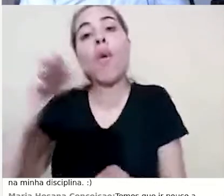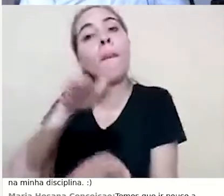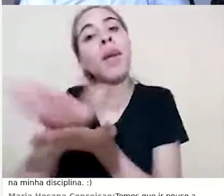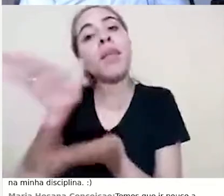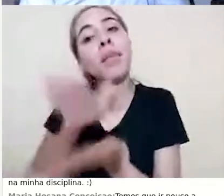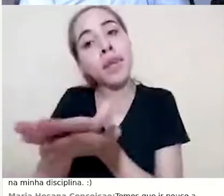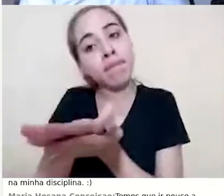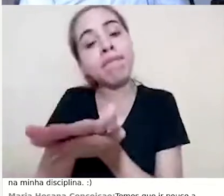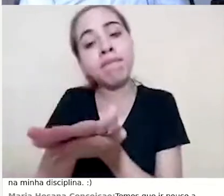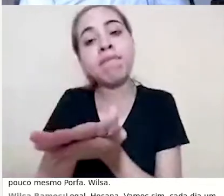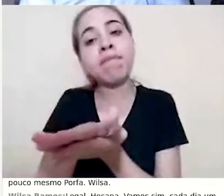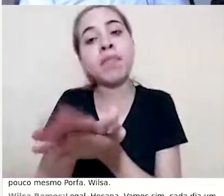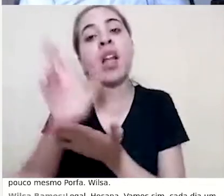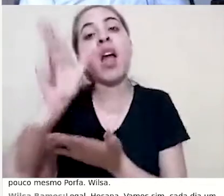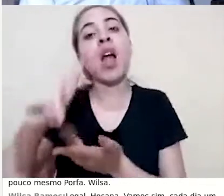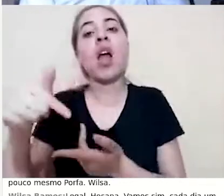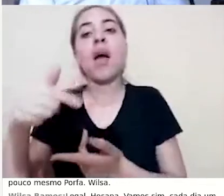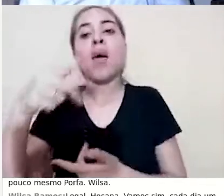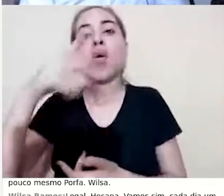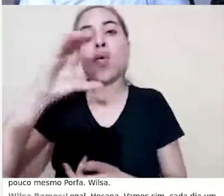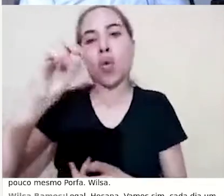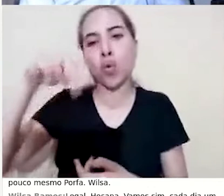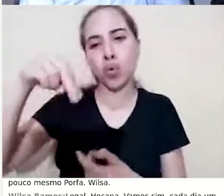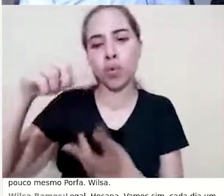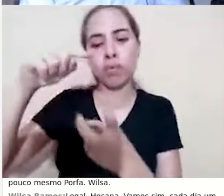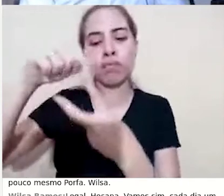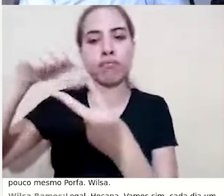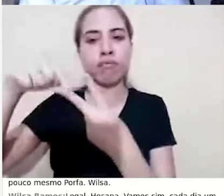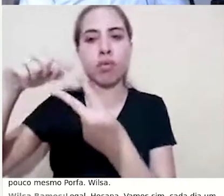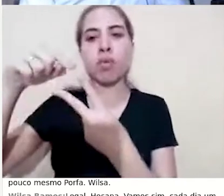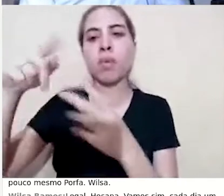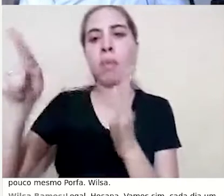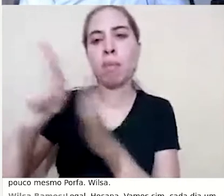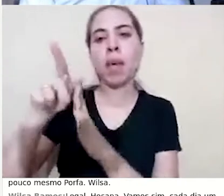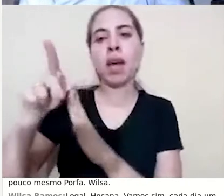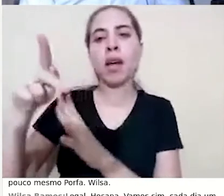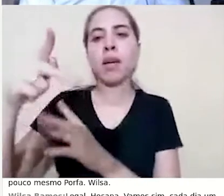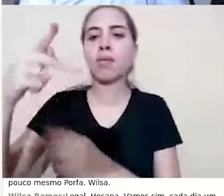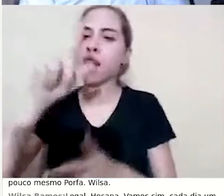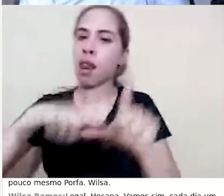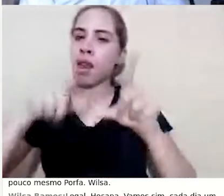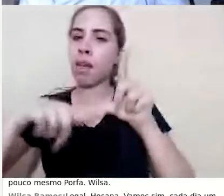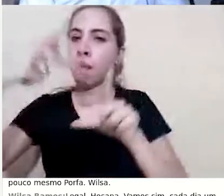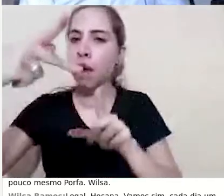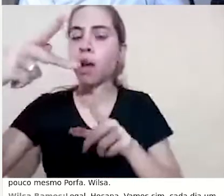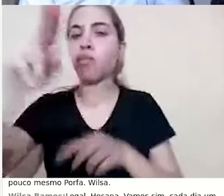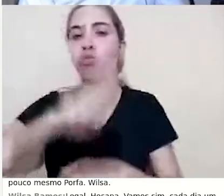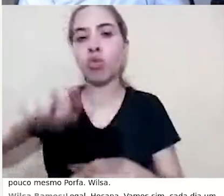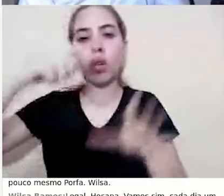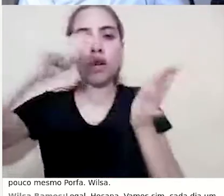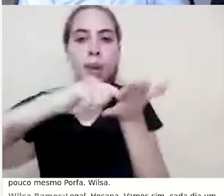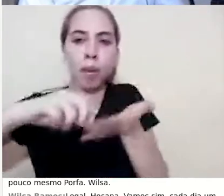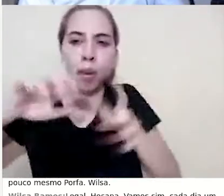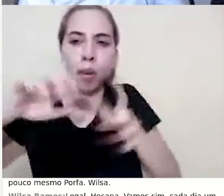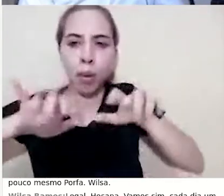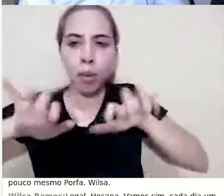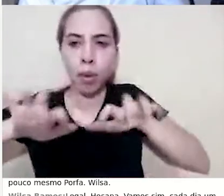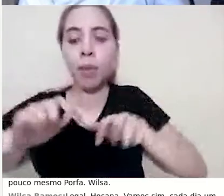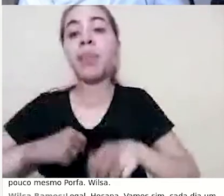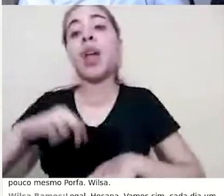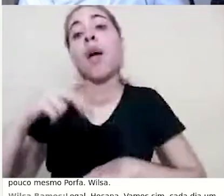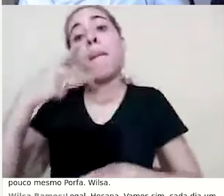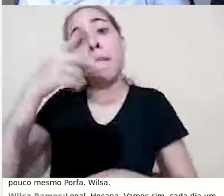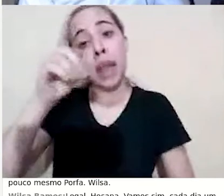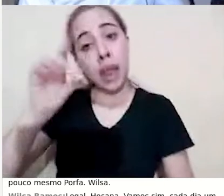que é o atalho Ctrl P. Se eu utilizar a opção imprimir, ele vai permitir eu salvar como PDF e aí eu